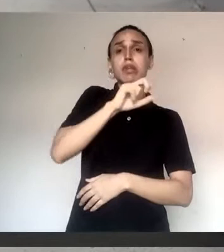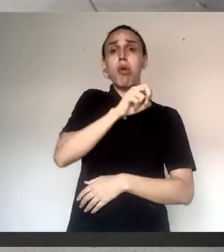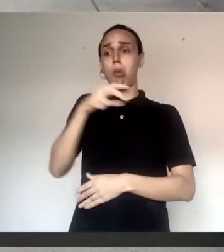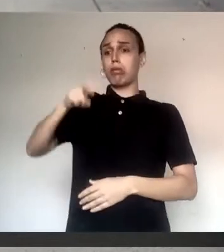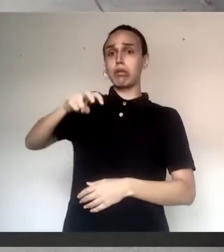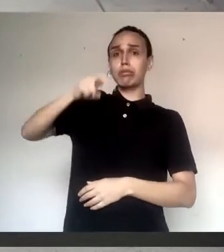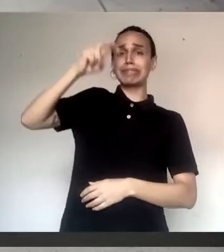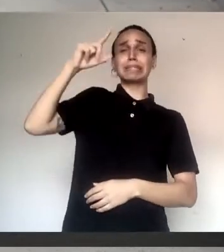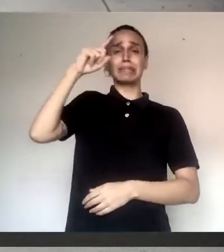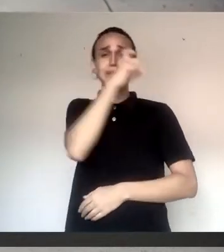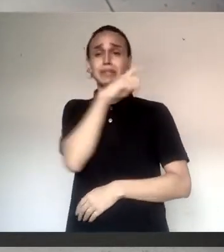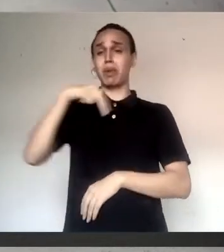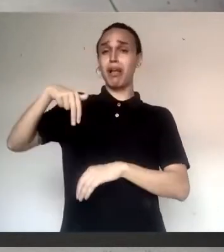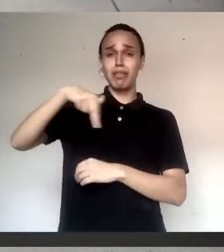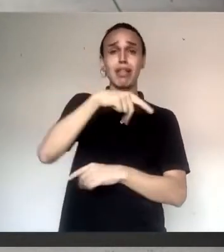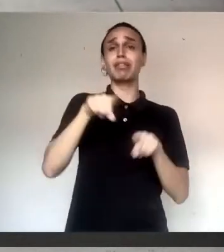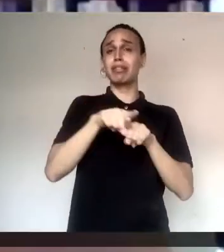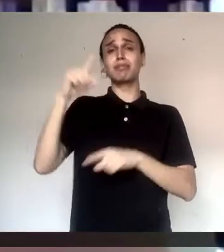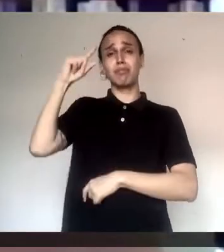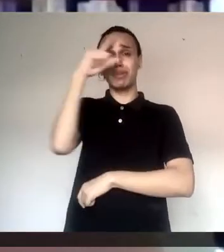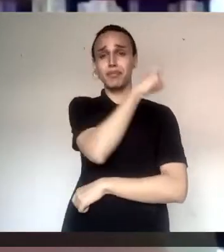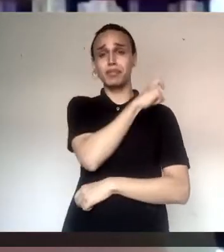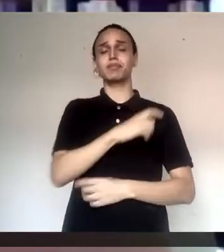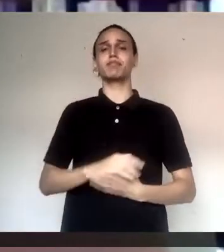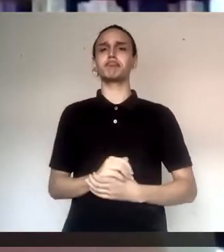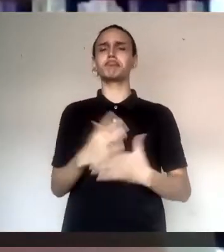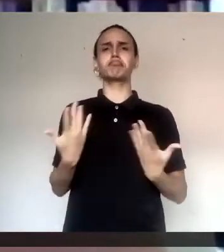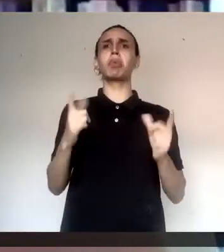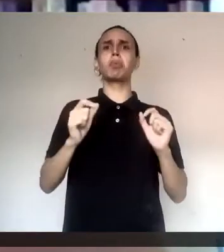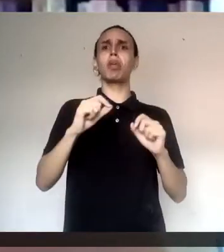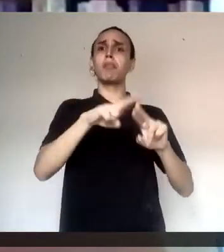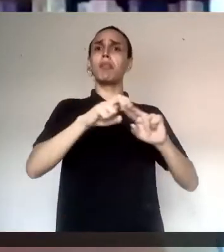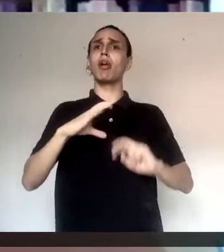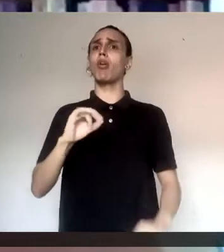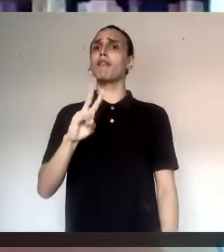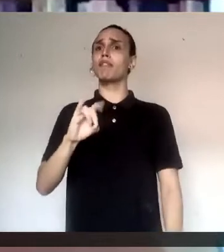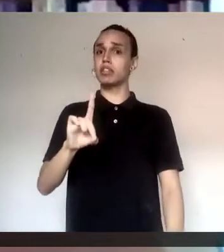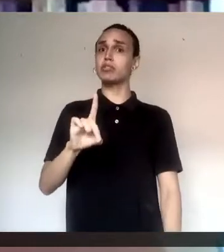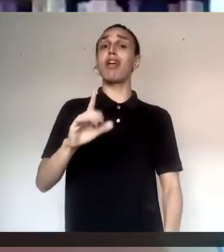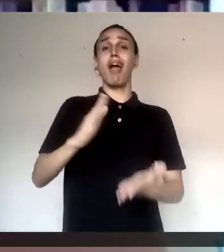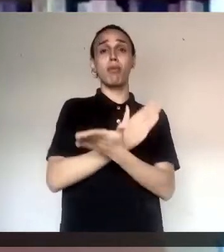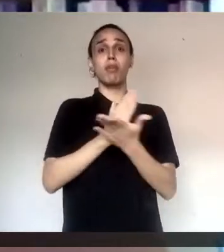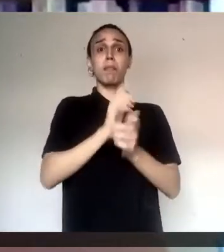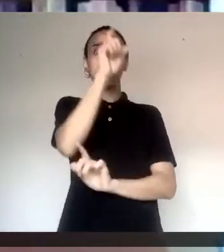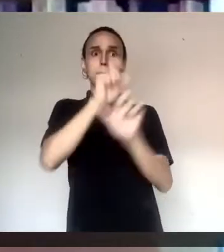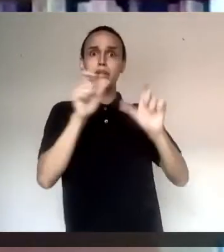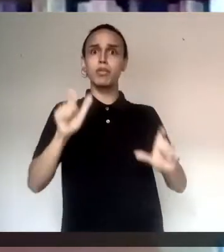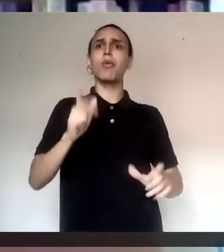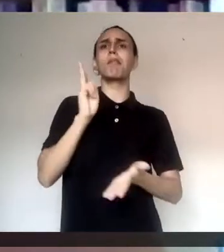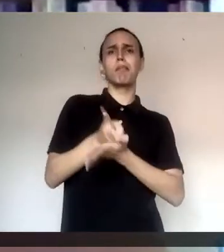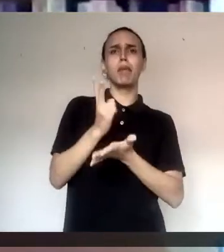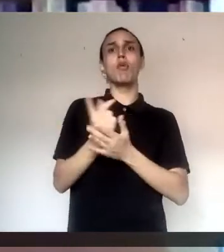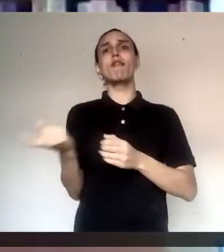ele tem dificuldade para subir uma escada, para andar. Mas o que se observou na Covid é que alguns indivíduos, que mesmo